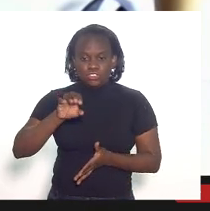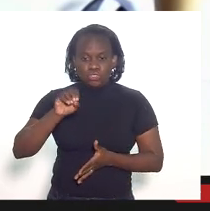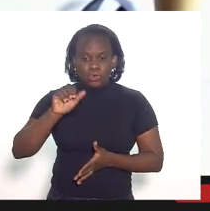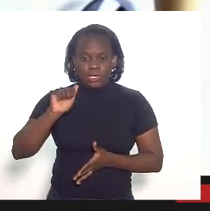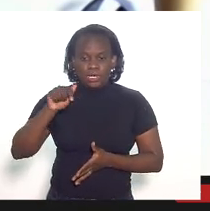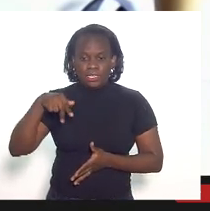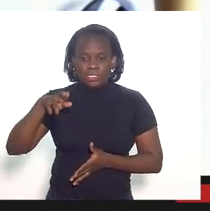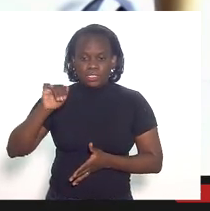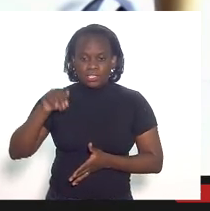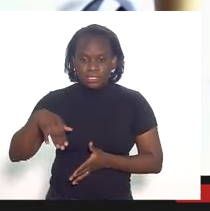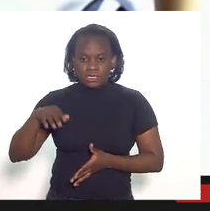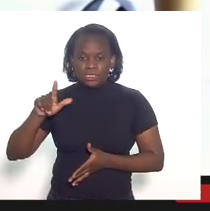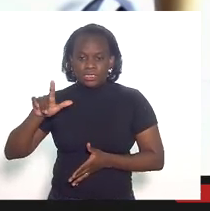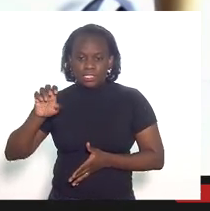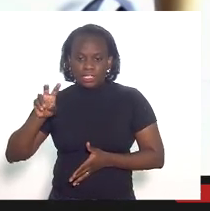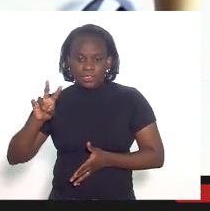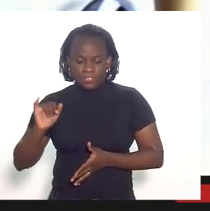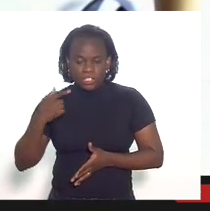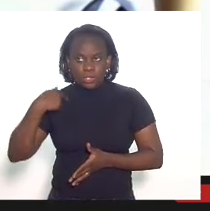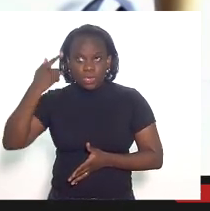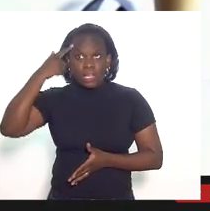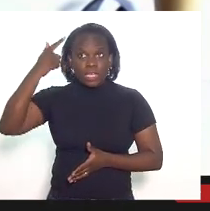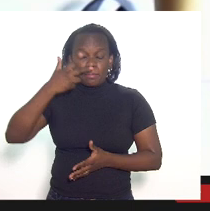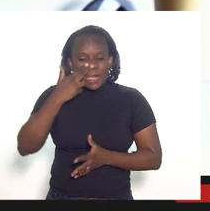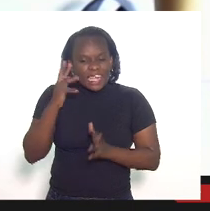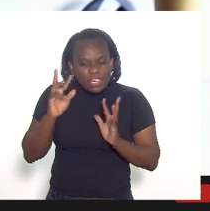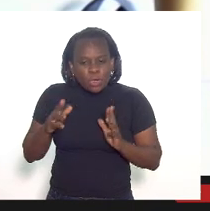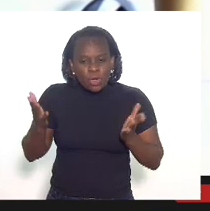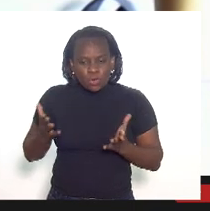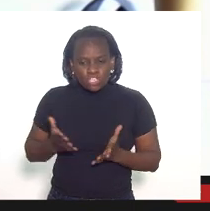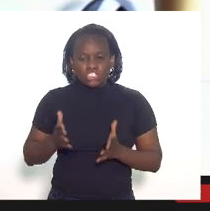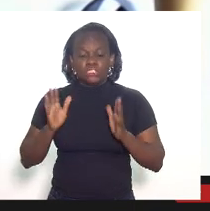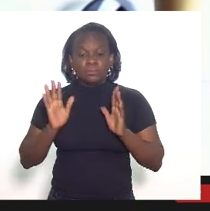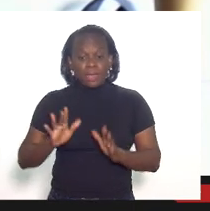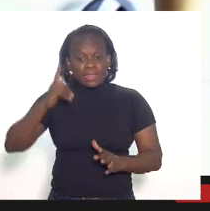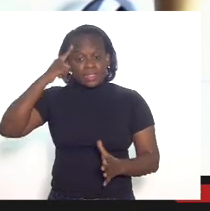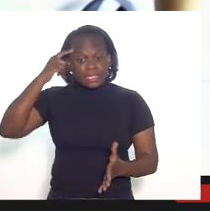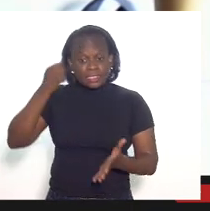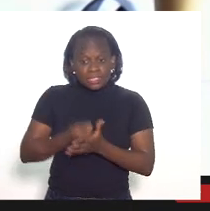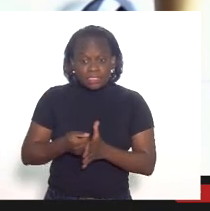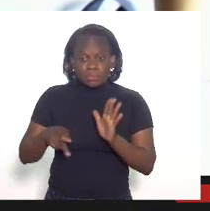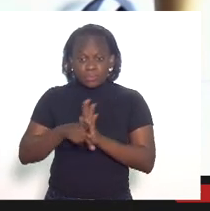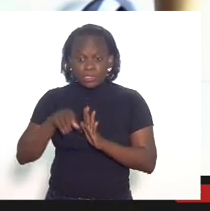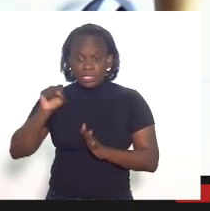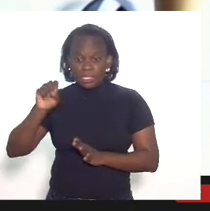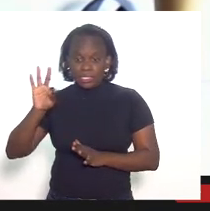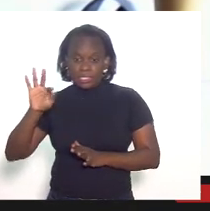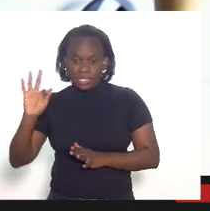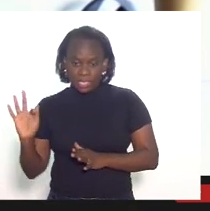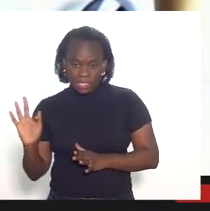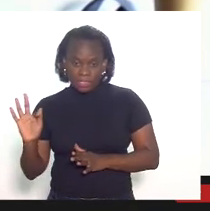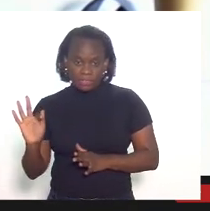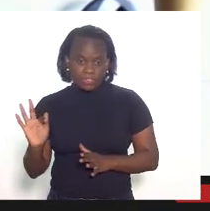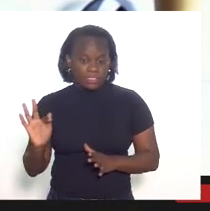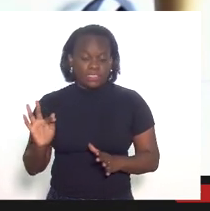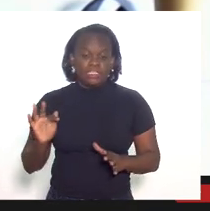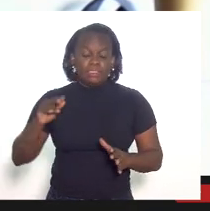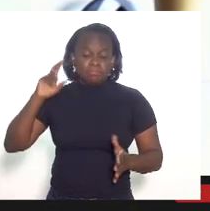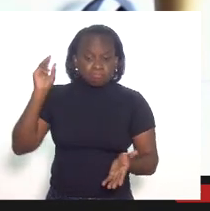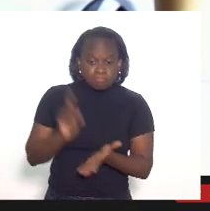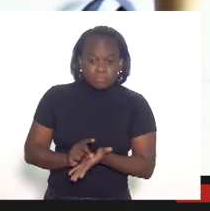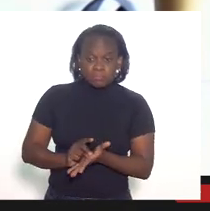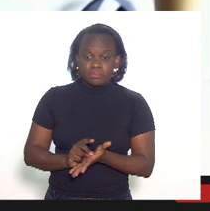Levi me lembro como fosse hoje mas a decisão do Supremo definitiva